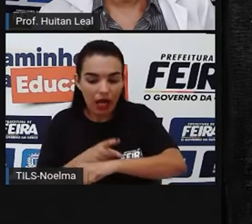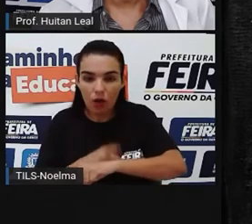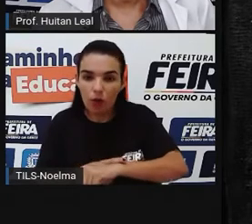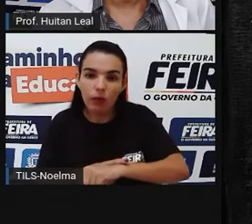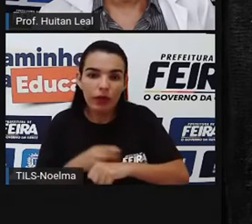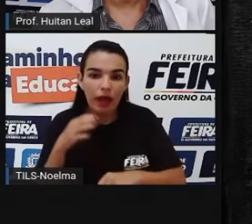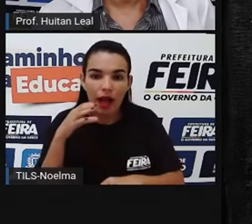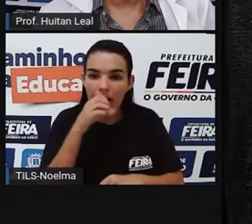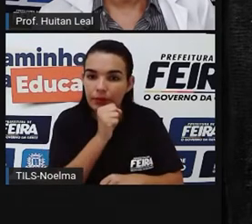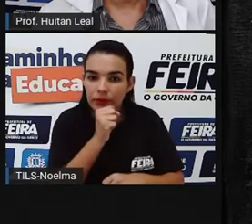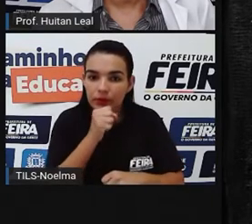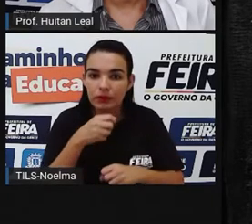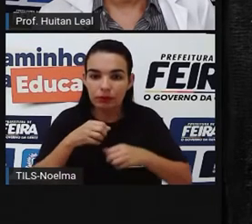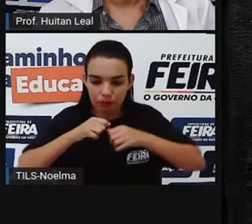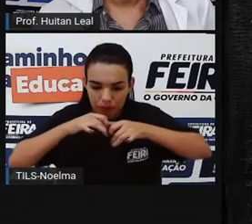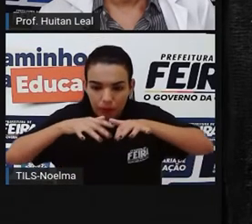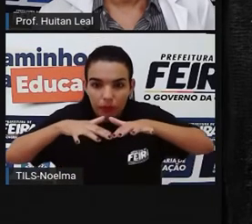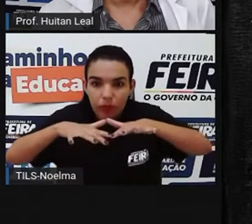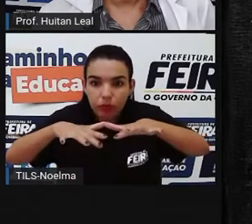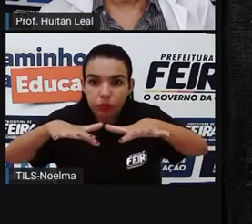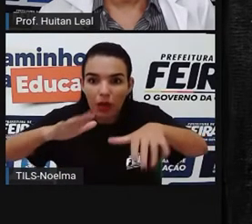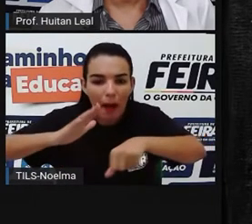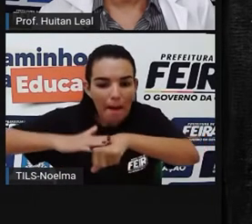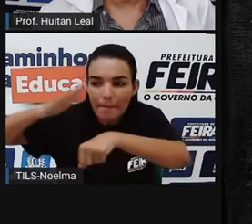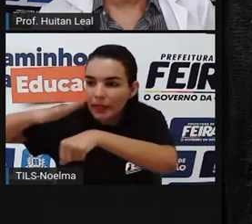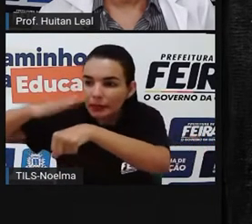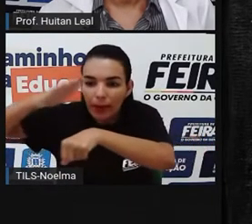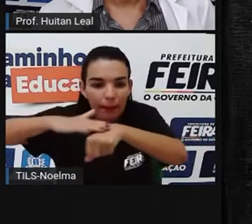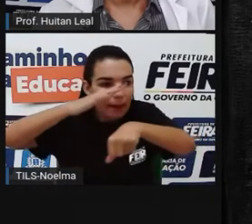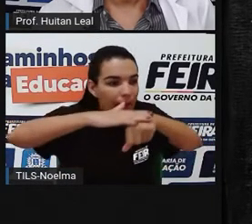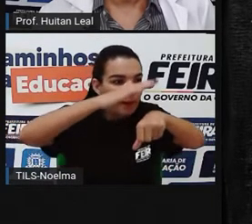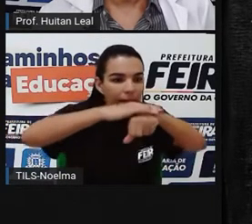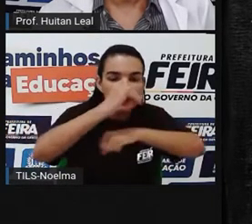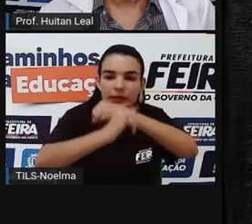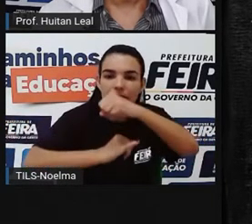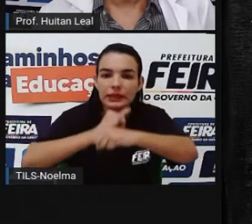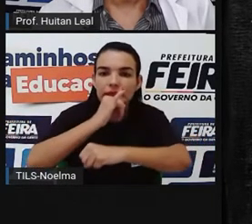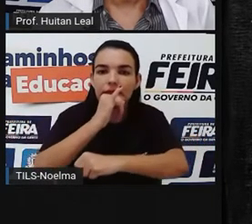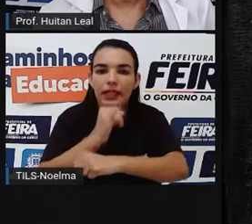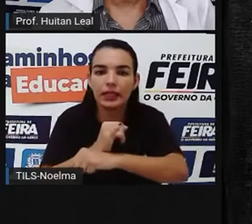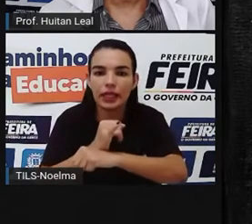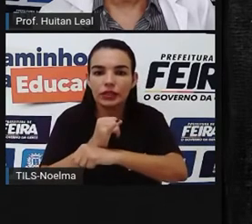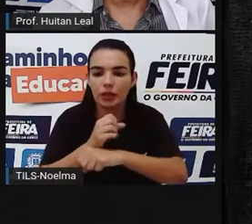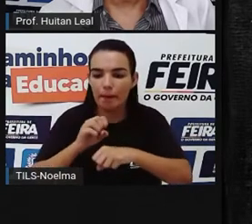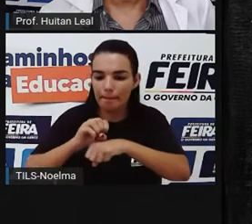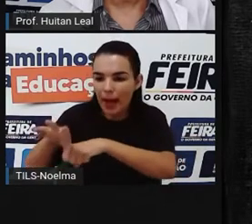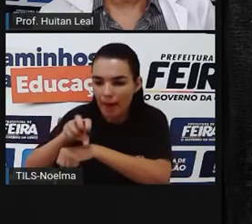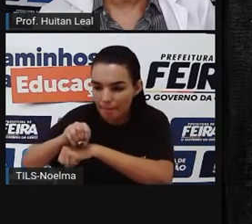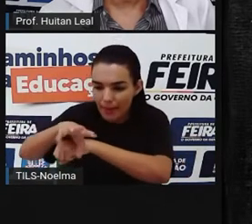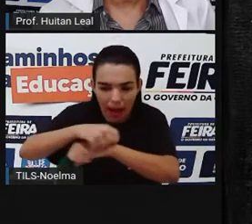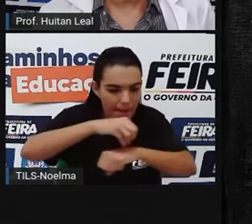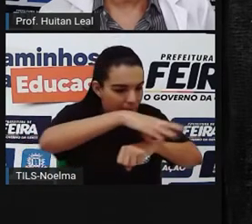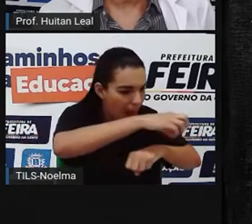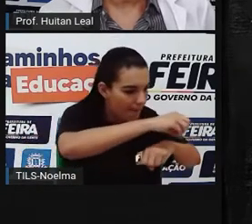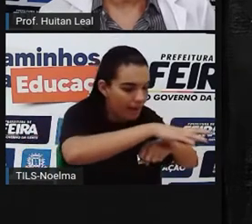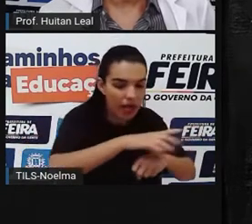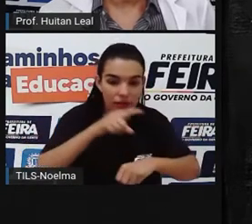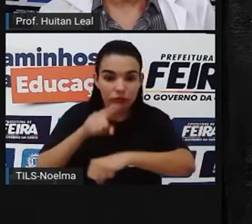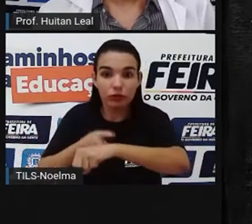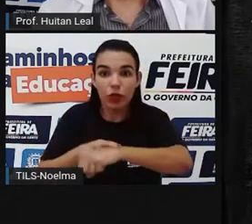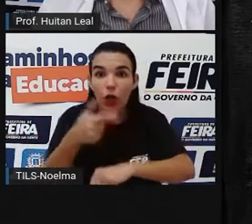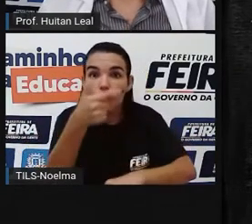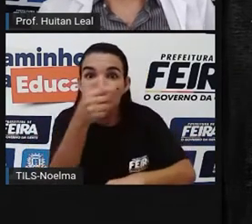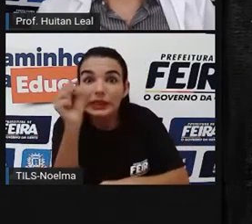o assunto se propaga nas redes, mais o robô atua, chegando a disparar informações a cada dois segundos.